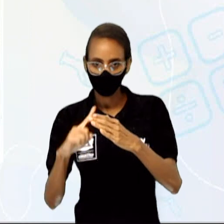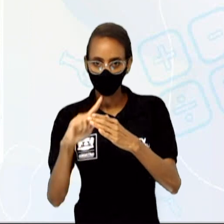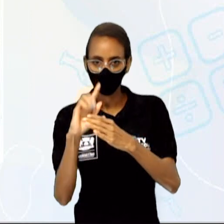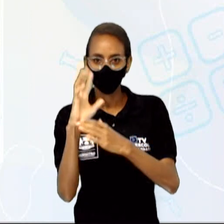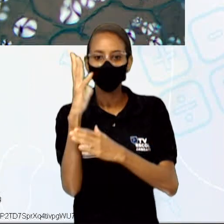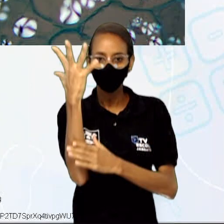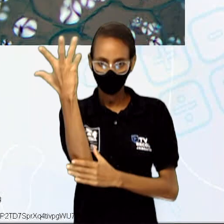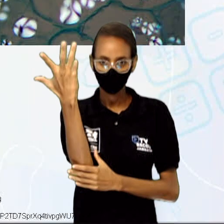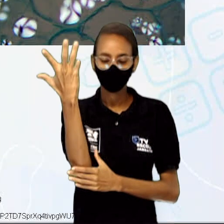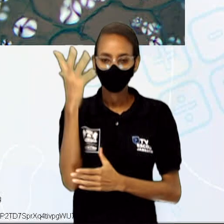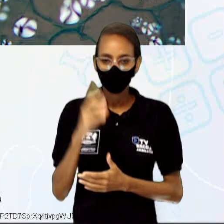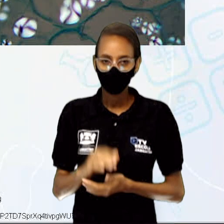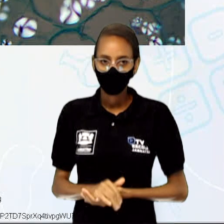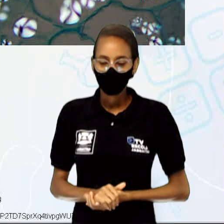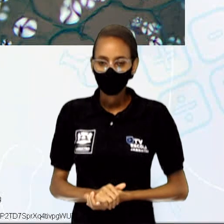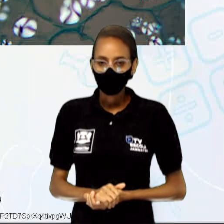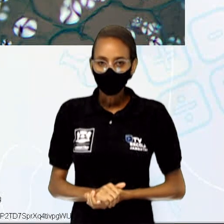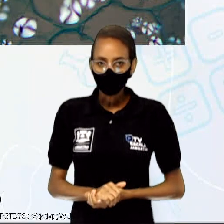desenvolvimento.